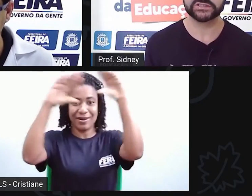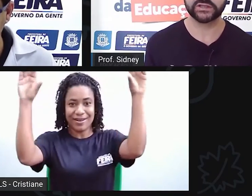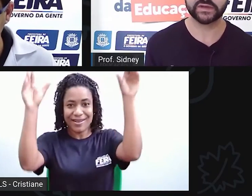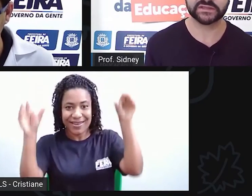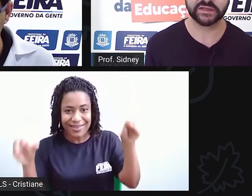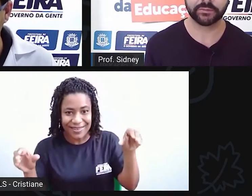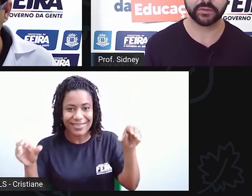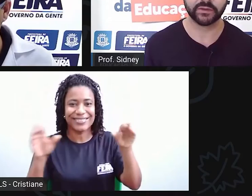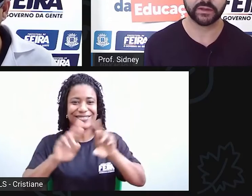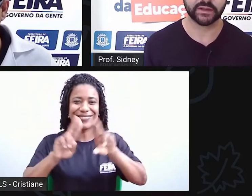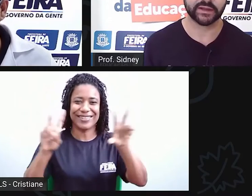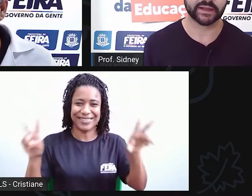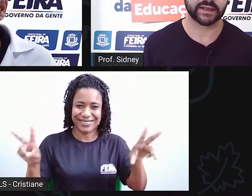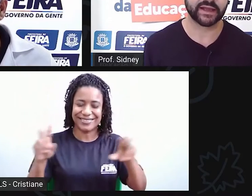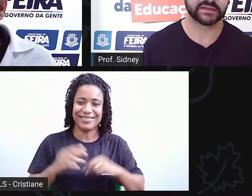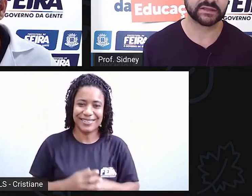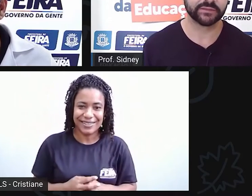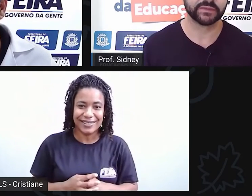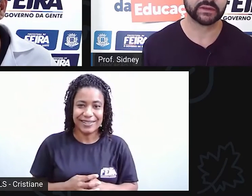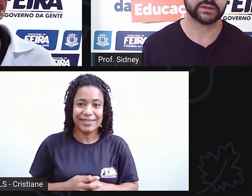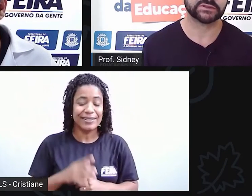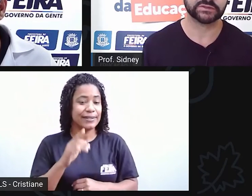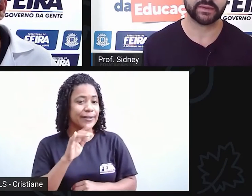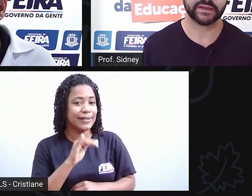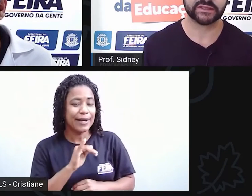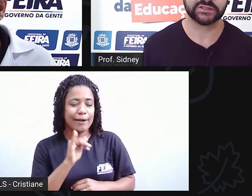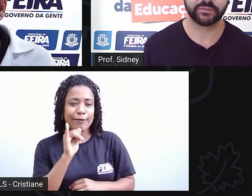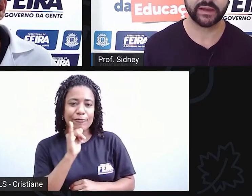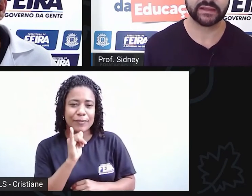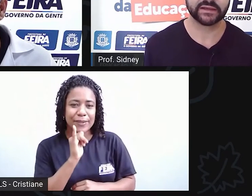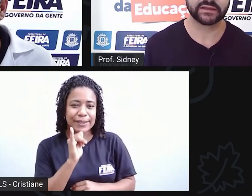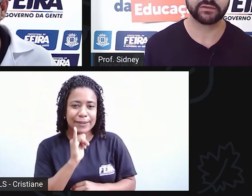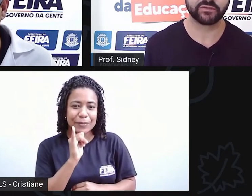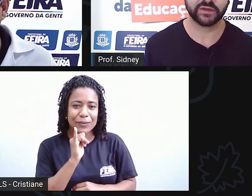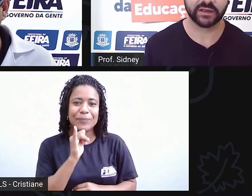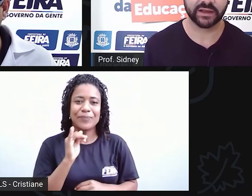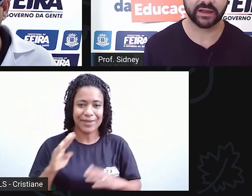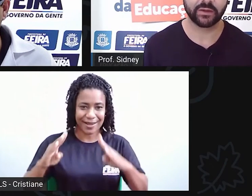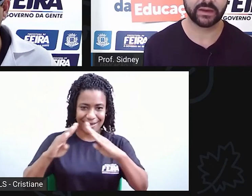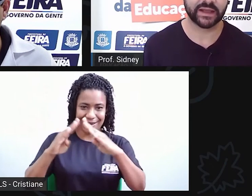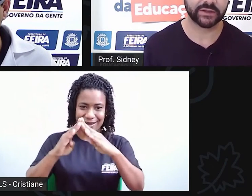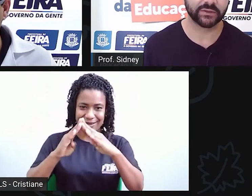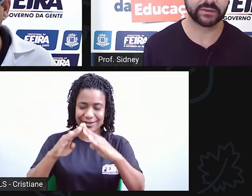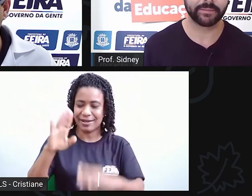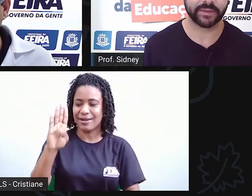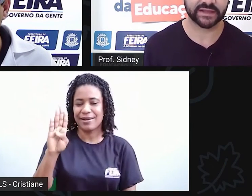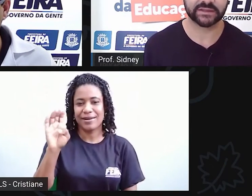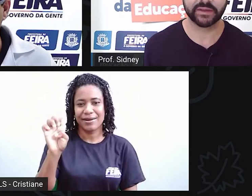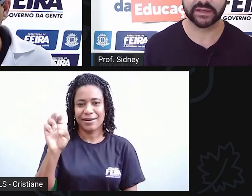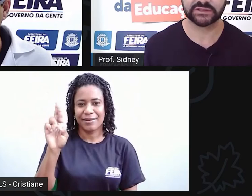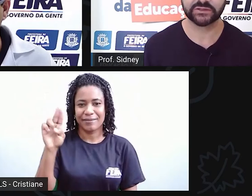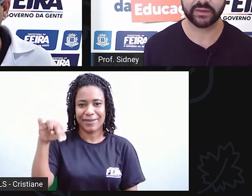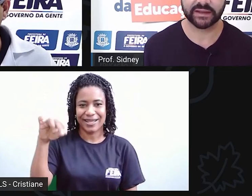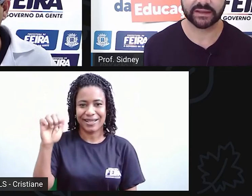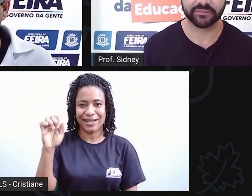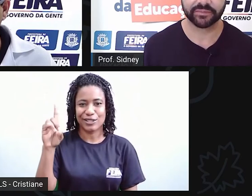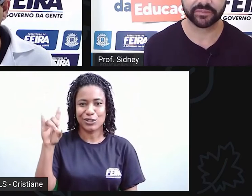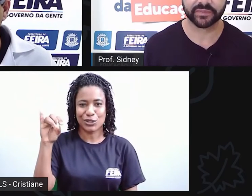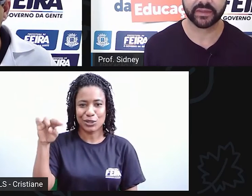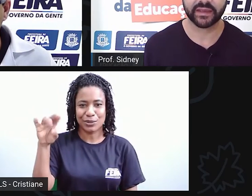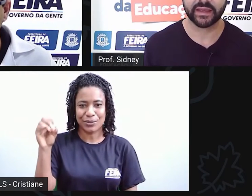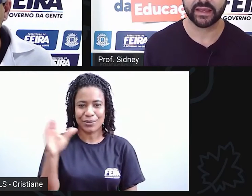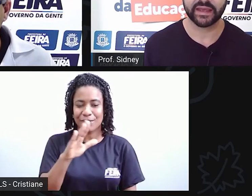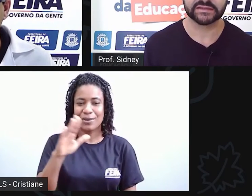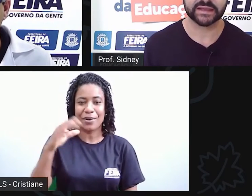Aí a gente tem um exemplo da casa de Bernardino Bahia, que fica ao lado da Praça Bernardino Bahia.